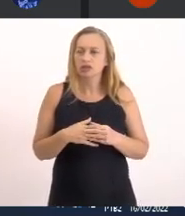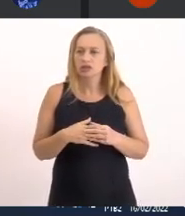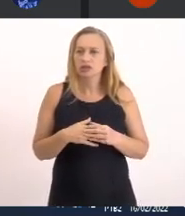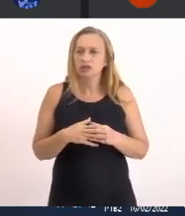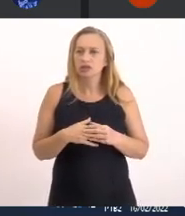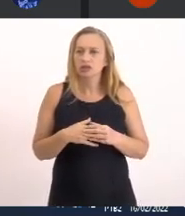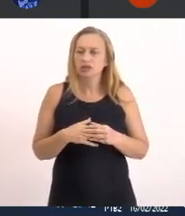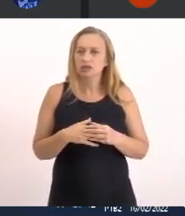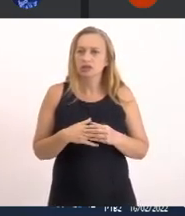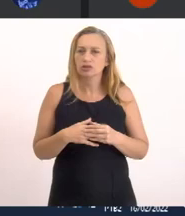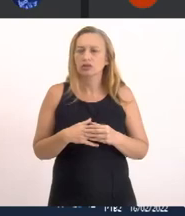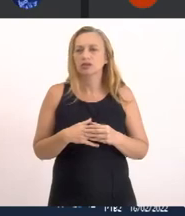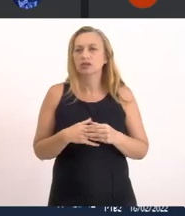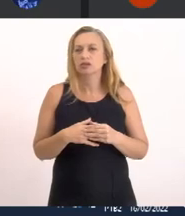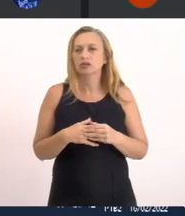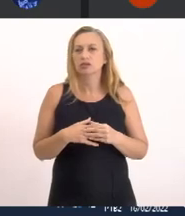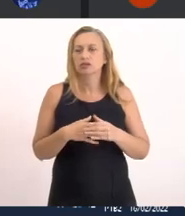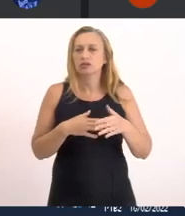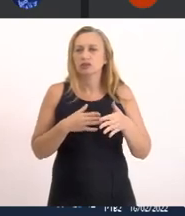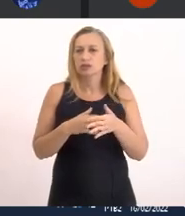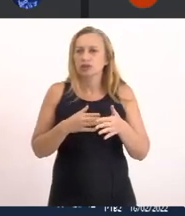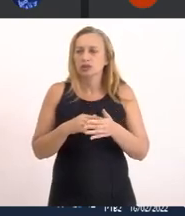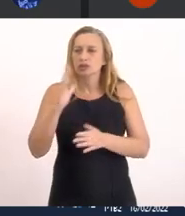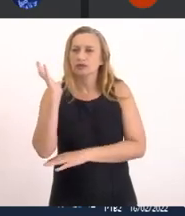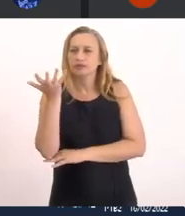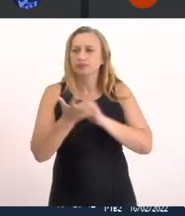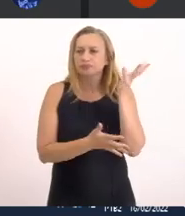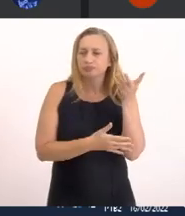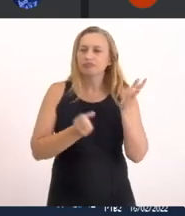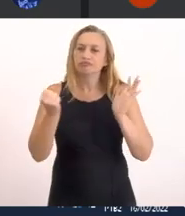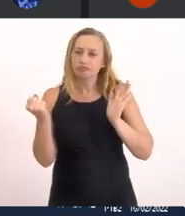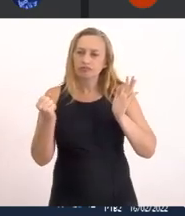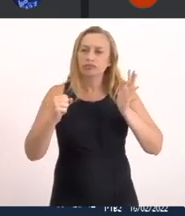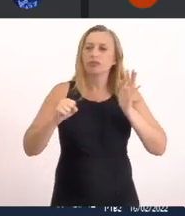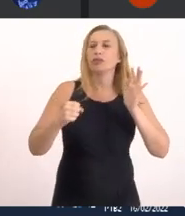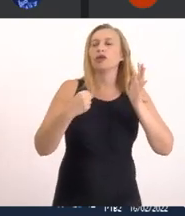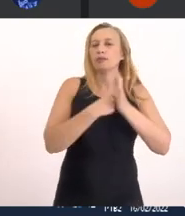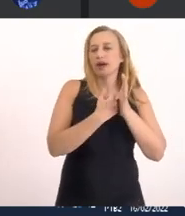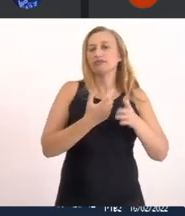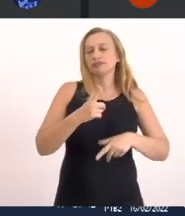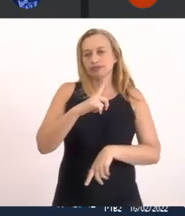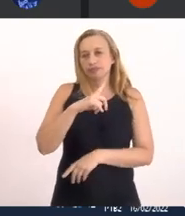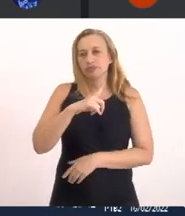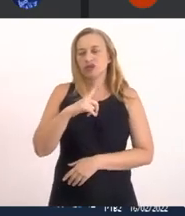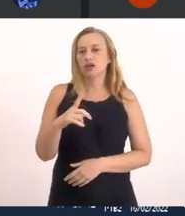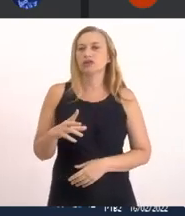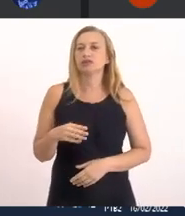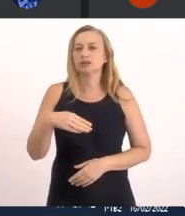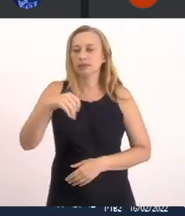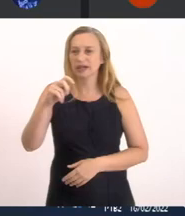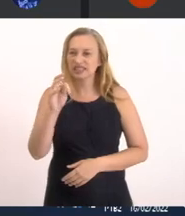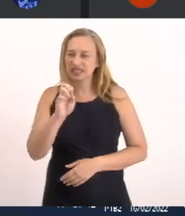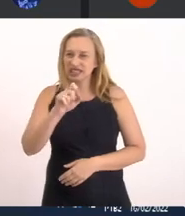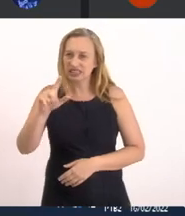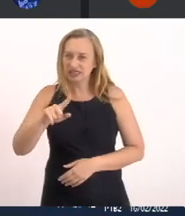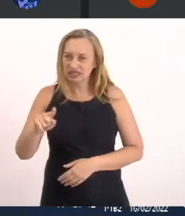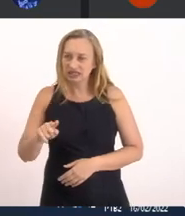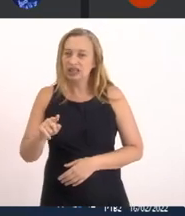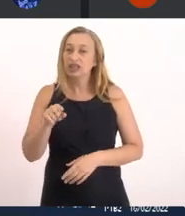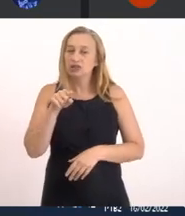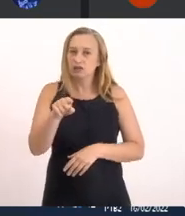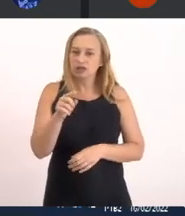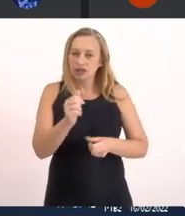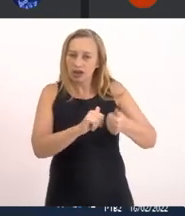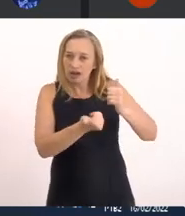Toda intervenção No meio ambiente Tem um impacto E para isso Existe uma matriz Que você avalia Os